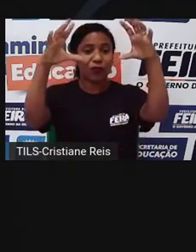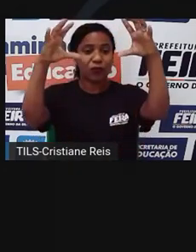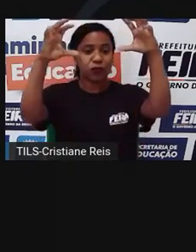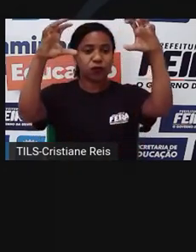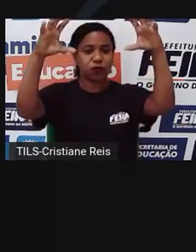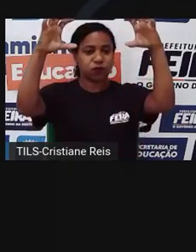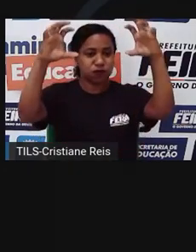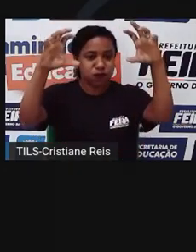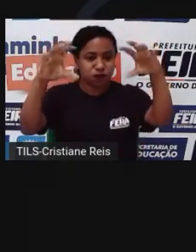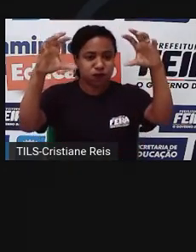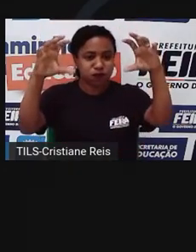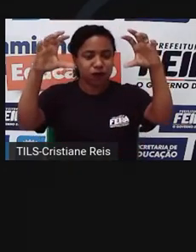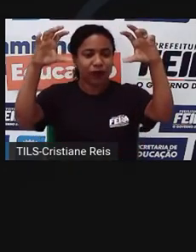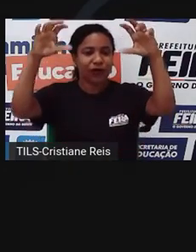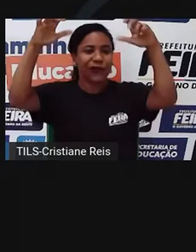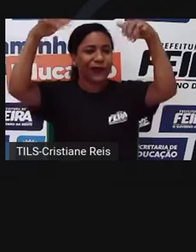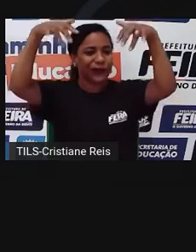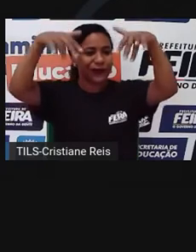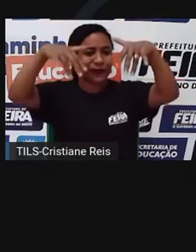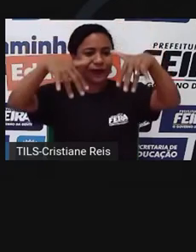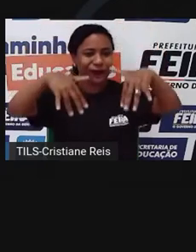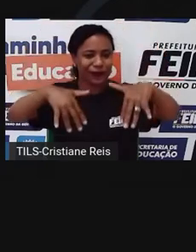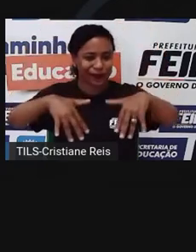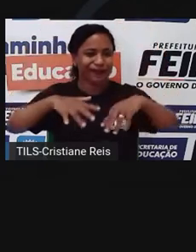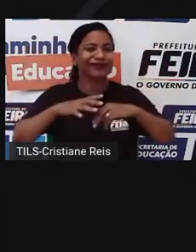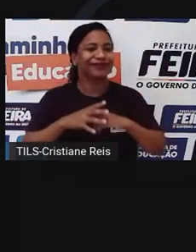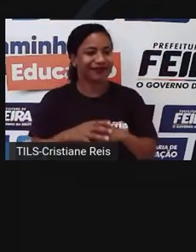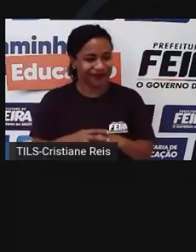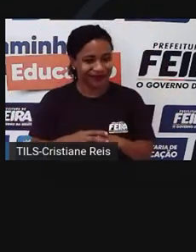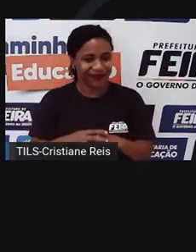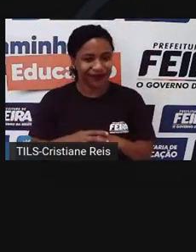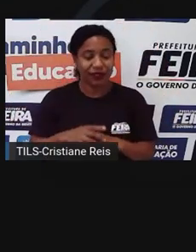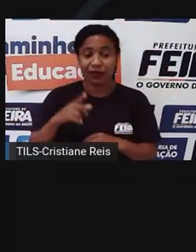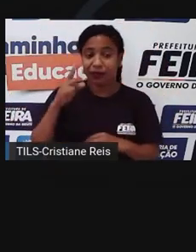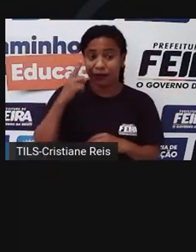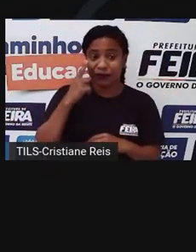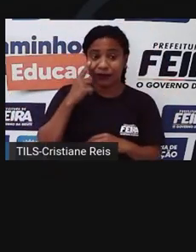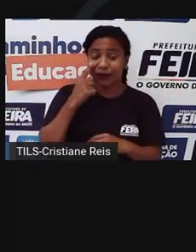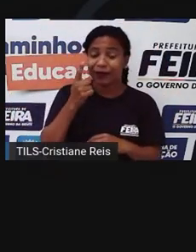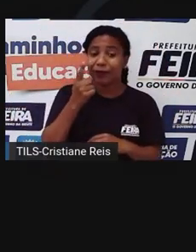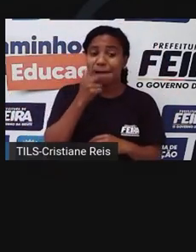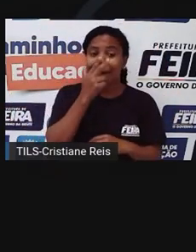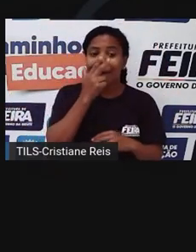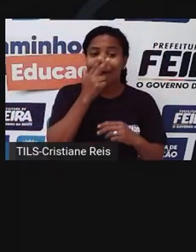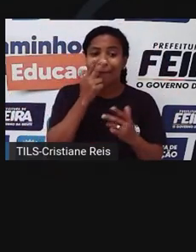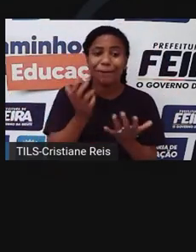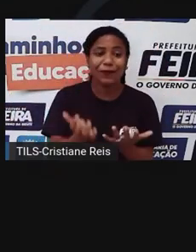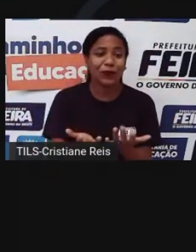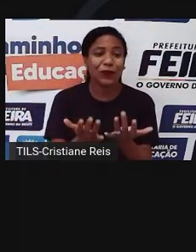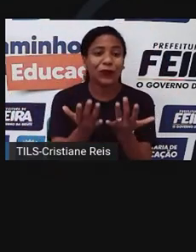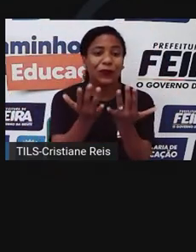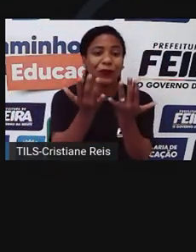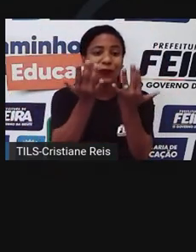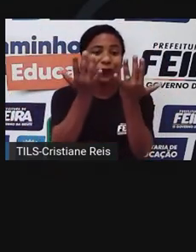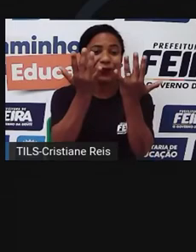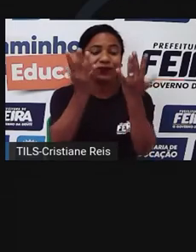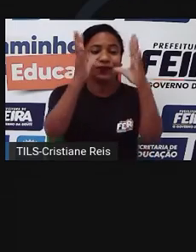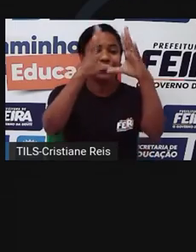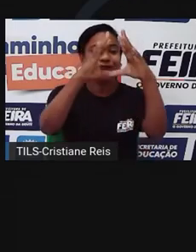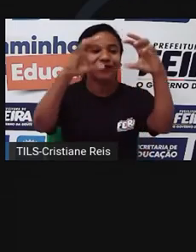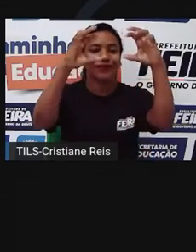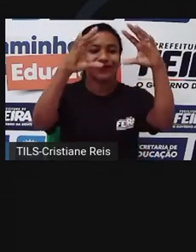chamadas aerossóis atmosféricos, são chamadas também de núcleos de condensação de nuvem. Ou seja, a floresta amazônica